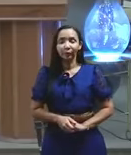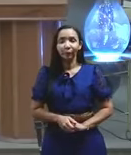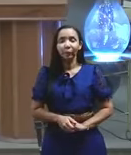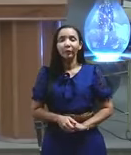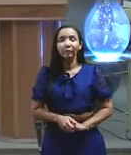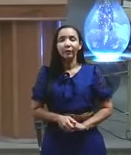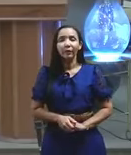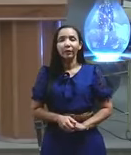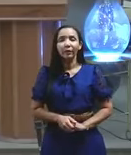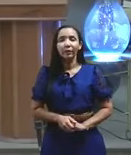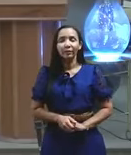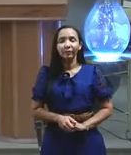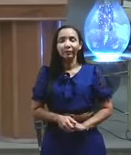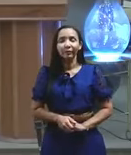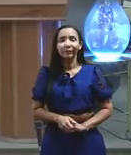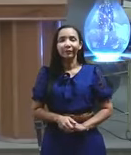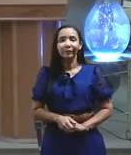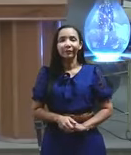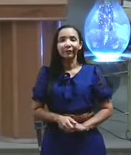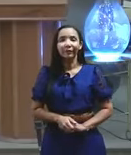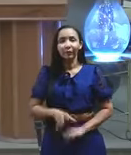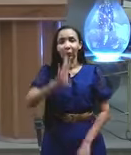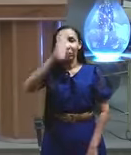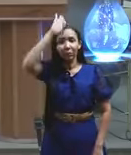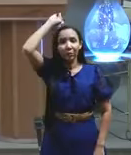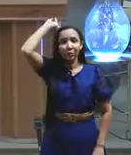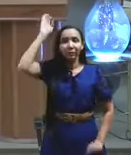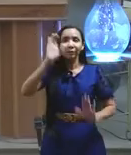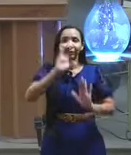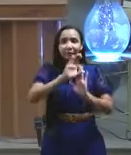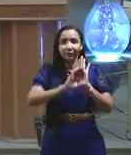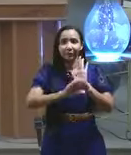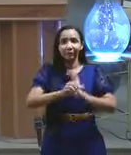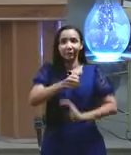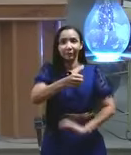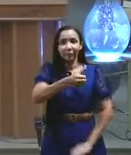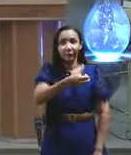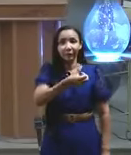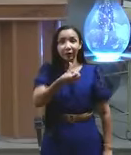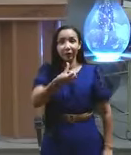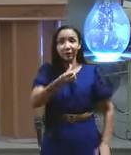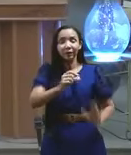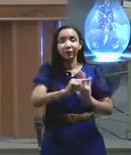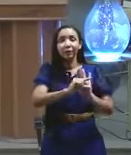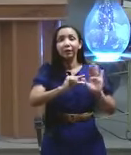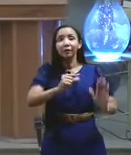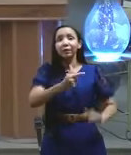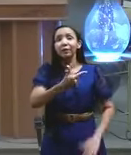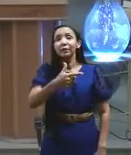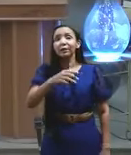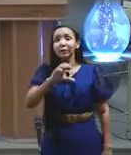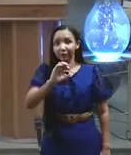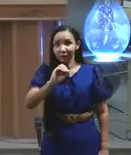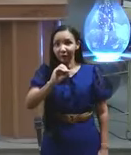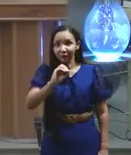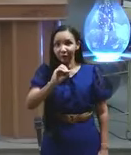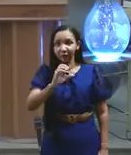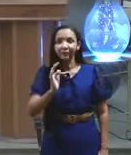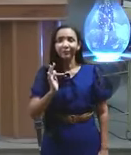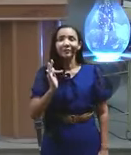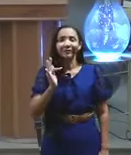ele vai concretizar ela. Está lá em Romanos 16, 20. E, brevemente, o Deus de